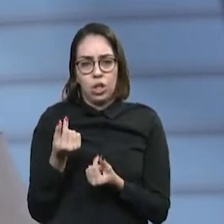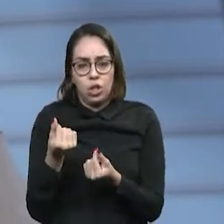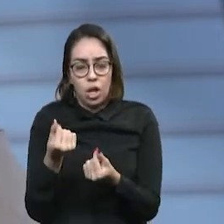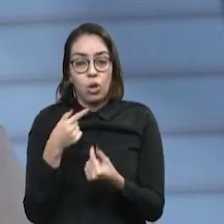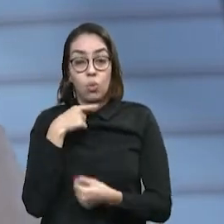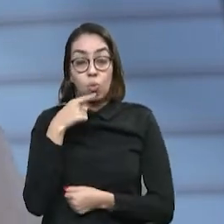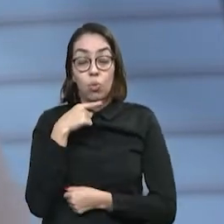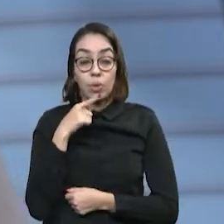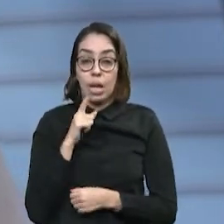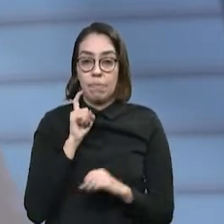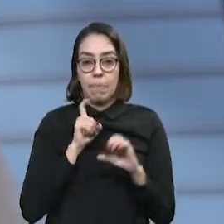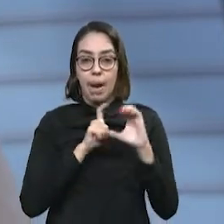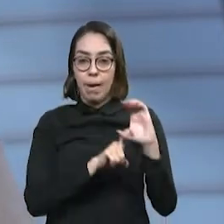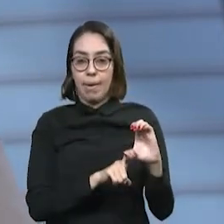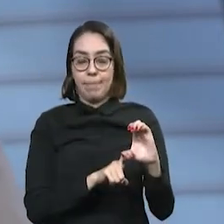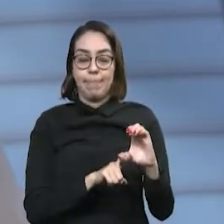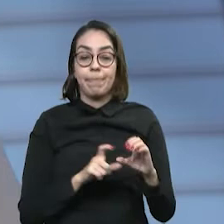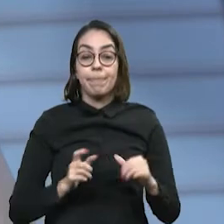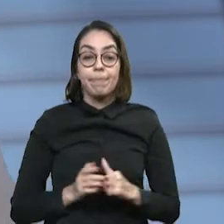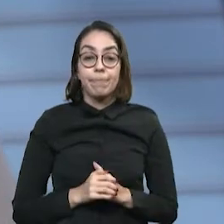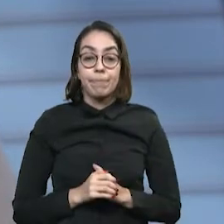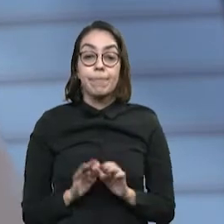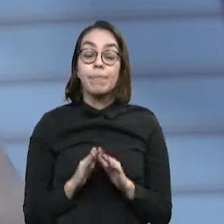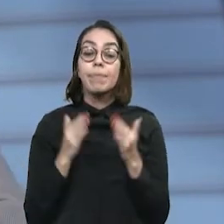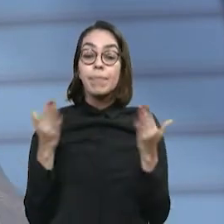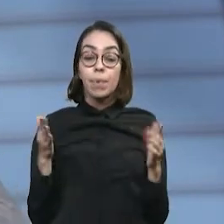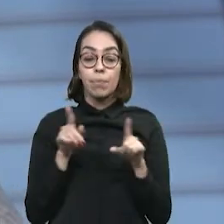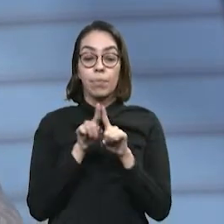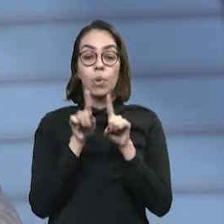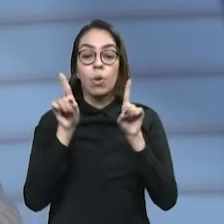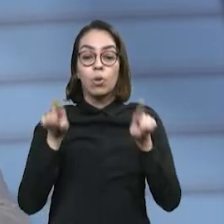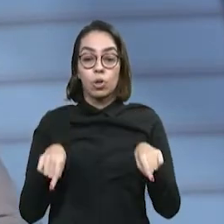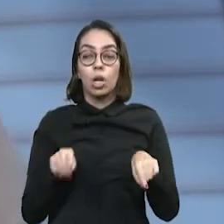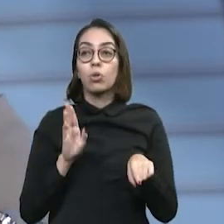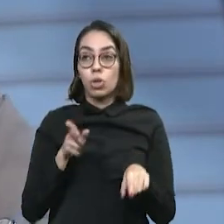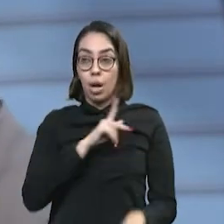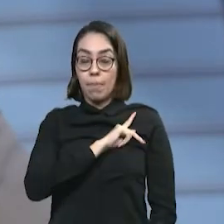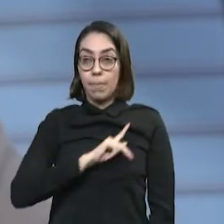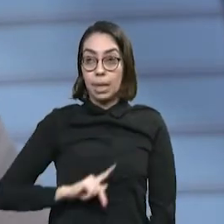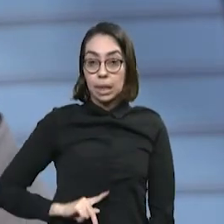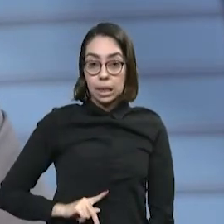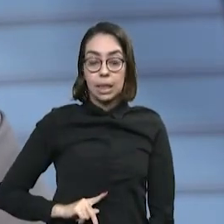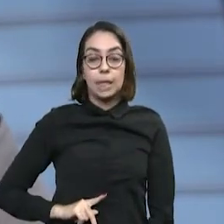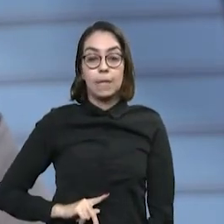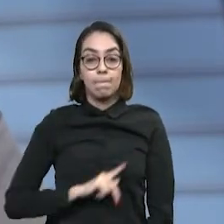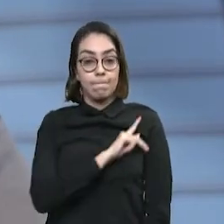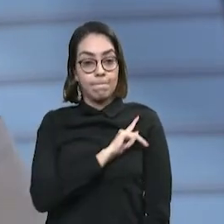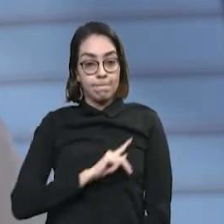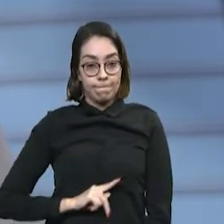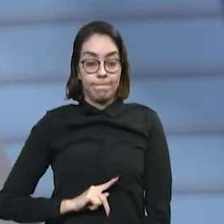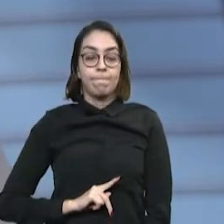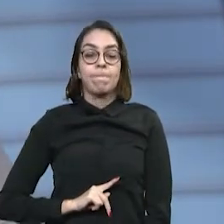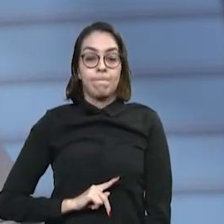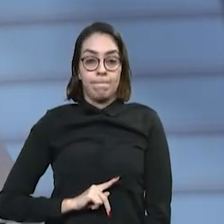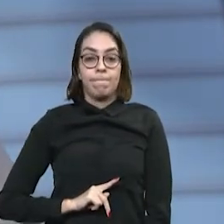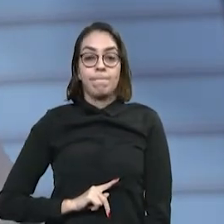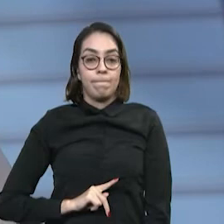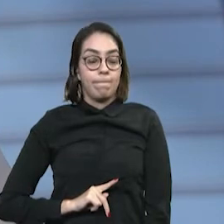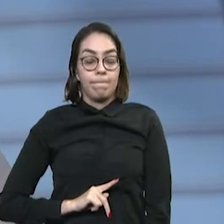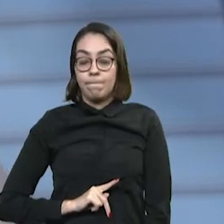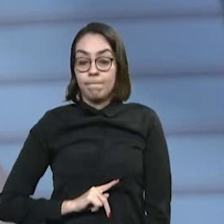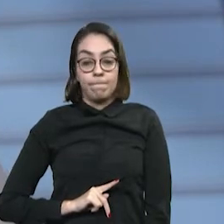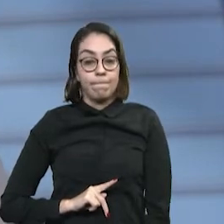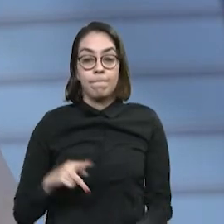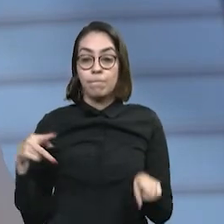dívida ativa. Exatamente. Então, esse HELP, ele foi levado para a sanção presidencial e foi vetado, foi vetado pelo presidente atual. Foi